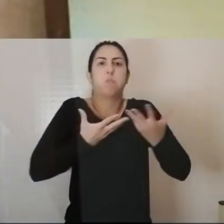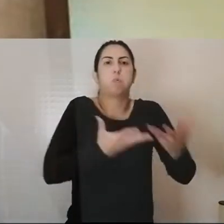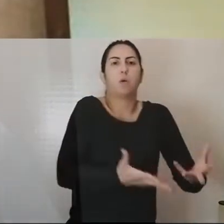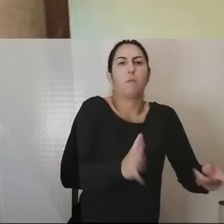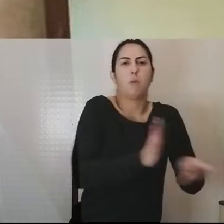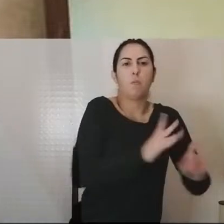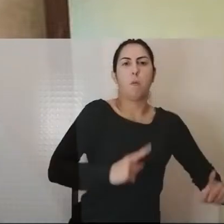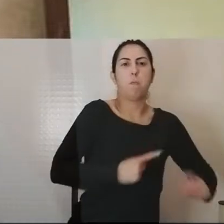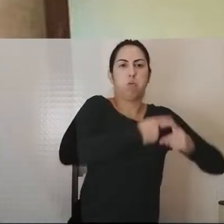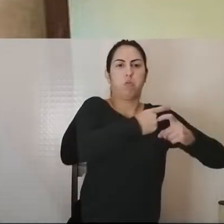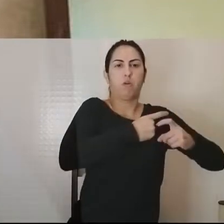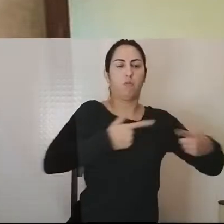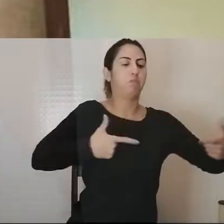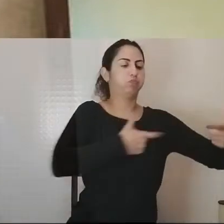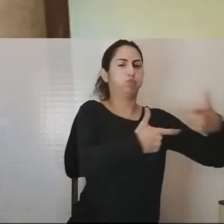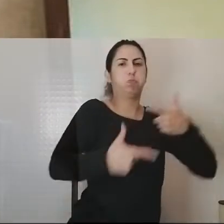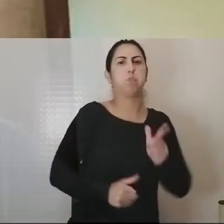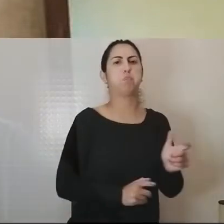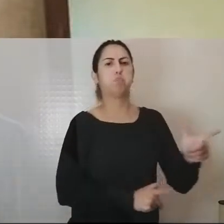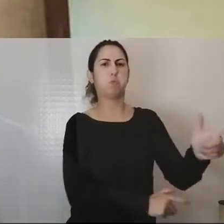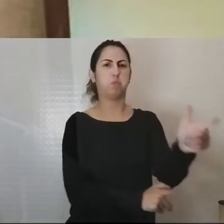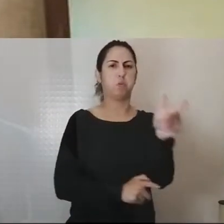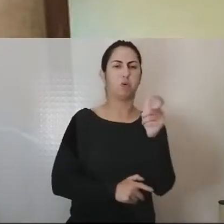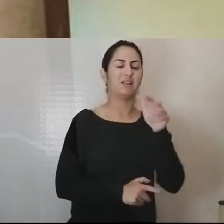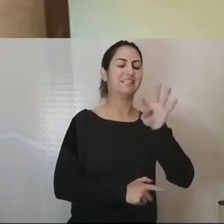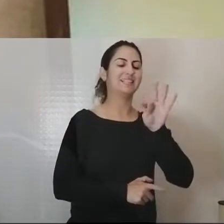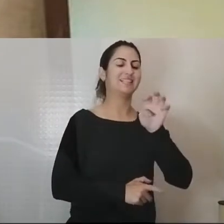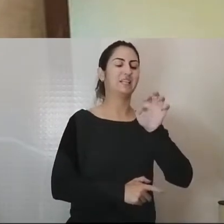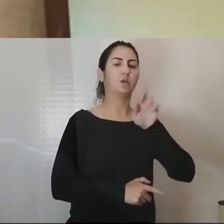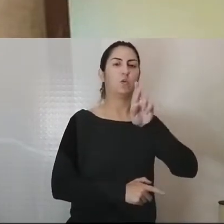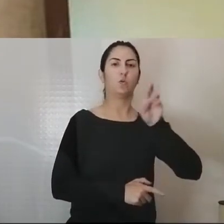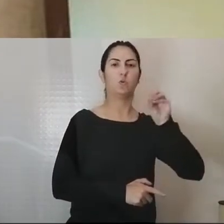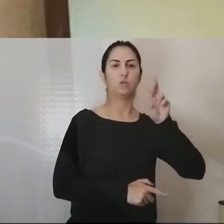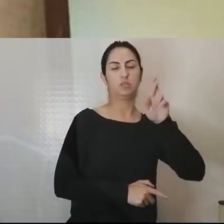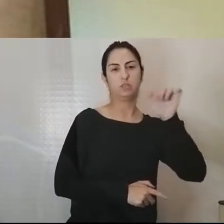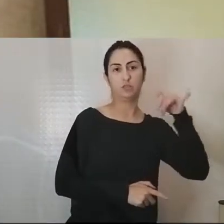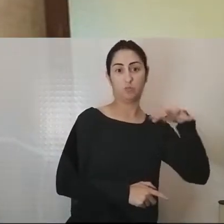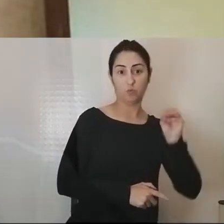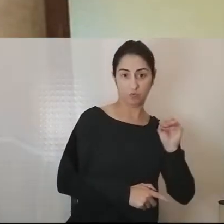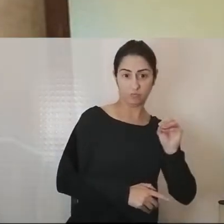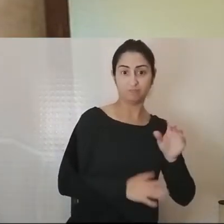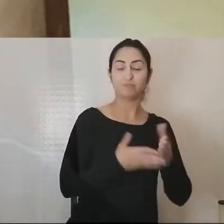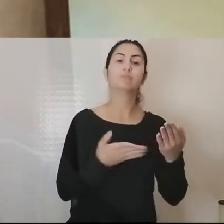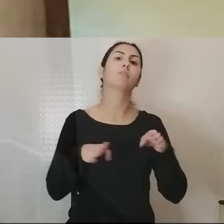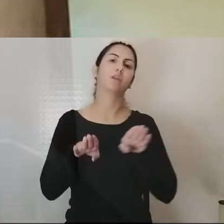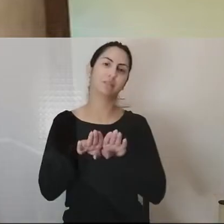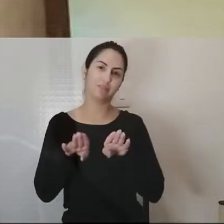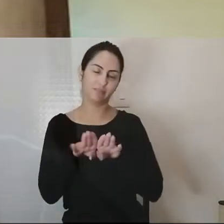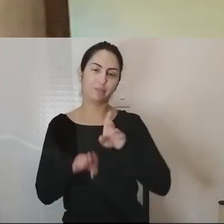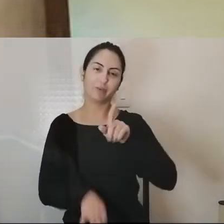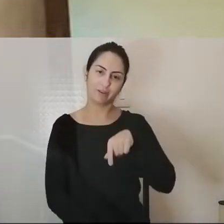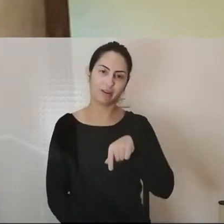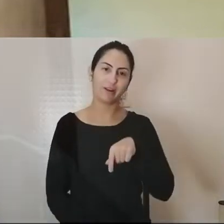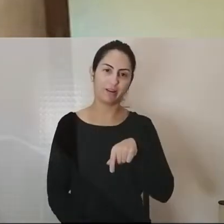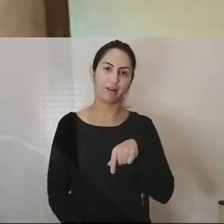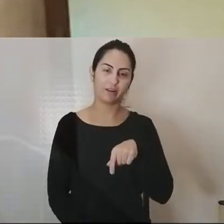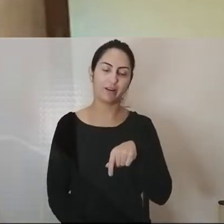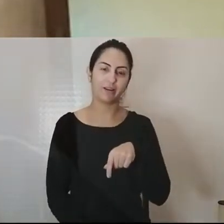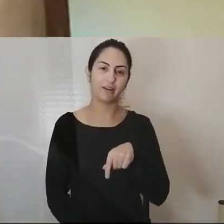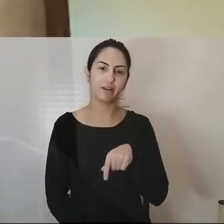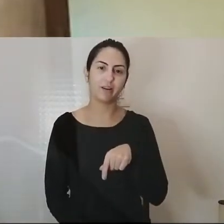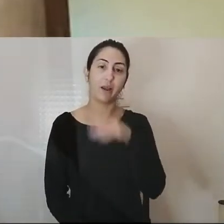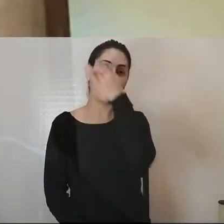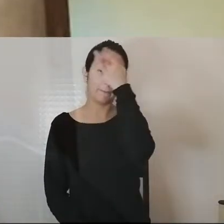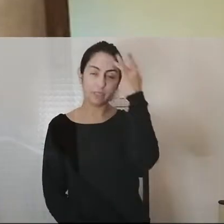consequência das desigualdades. Isto foi uma afirmação também partilhada por um orador